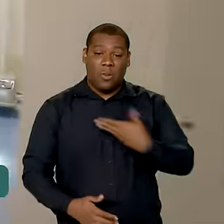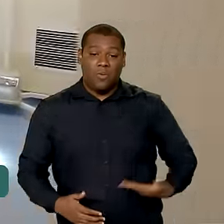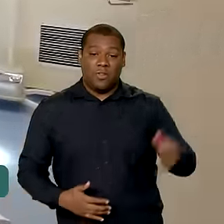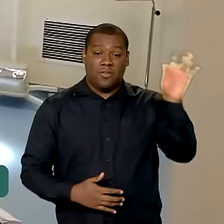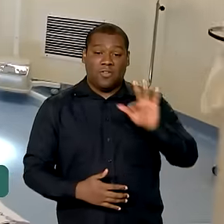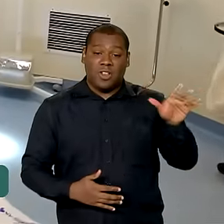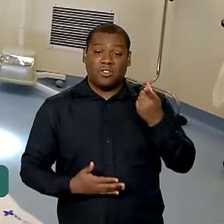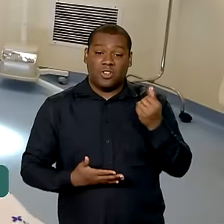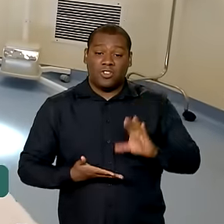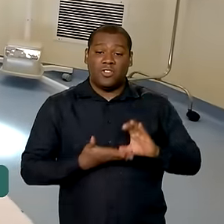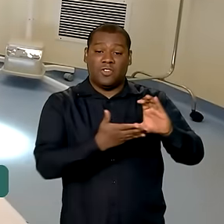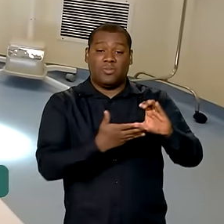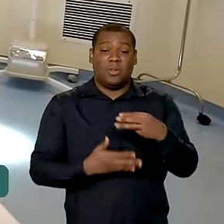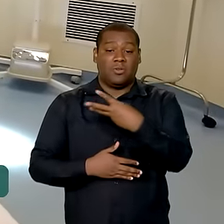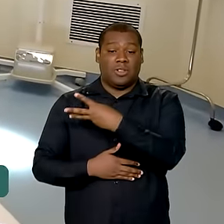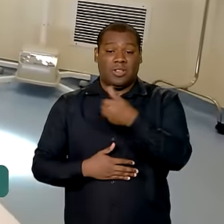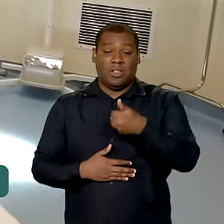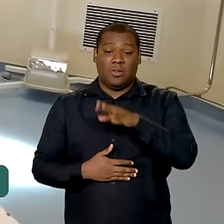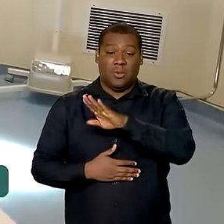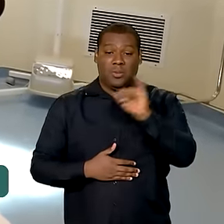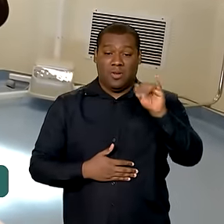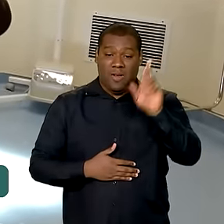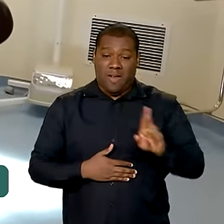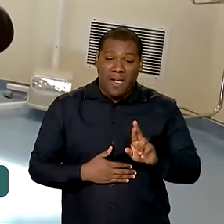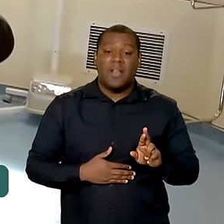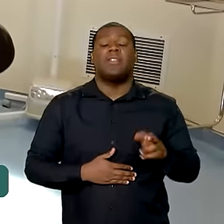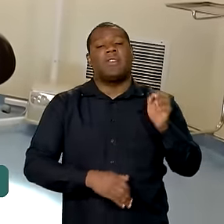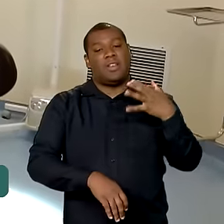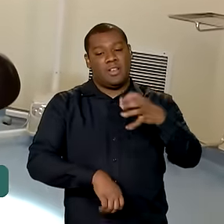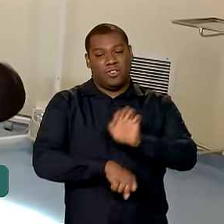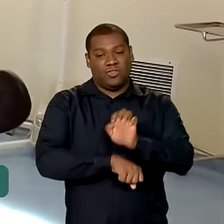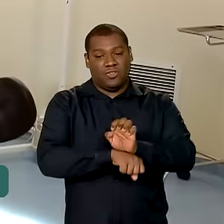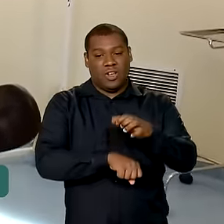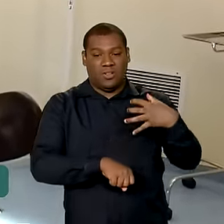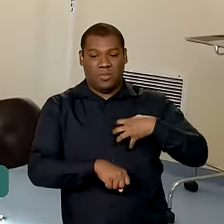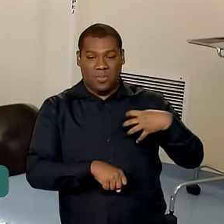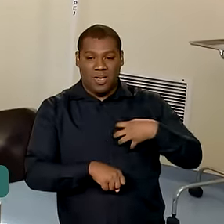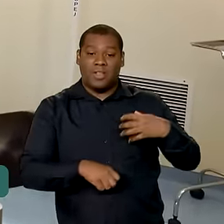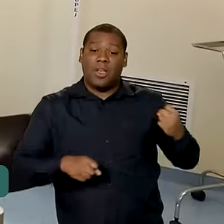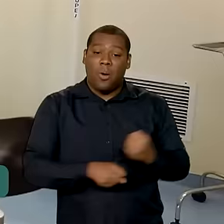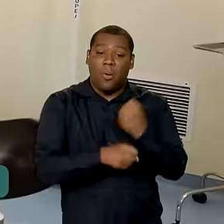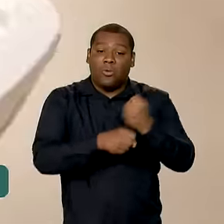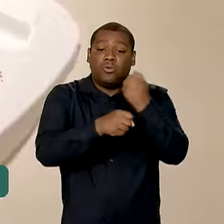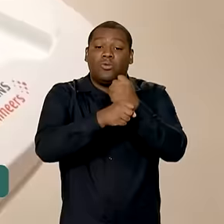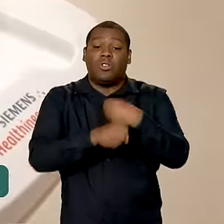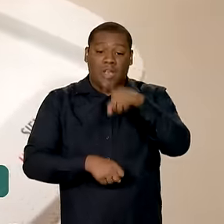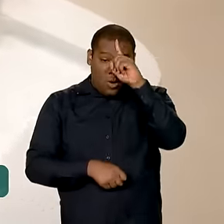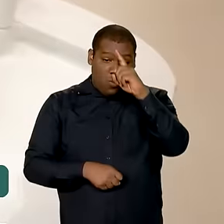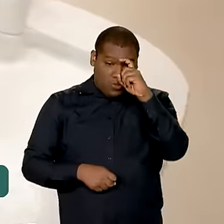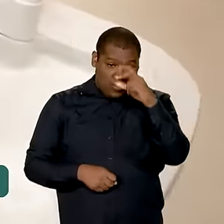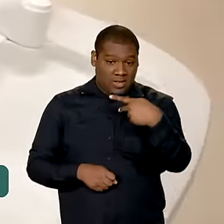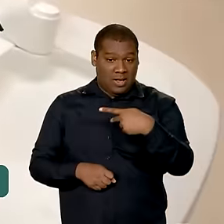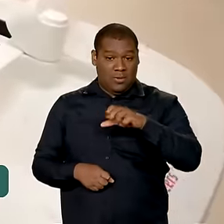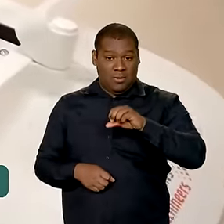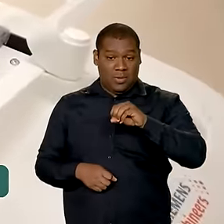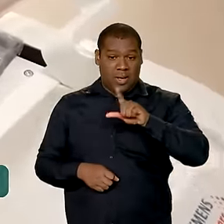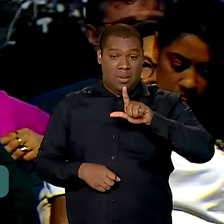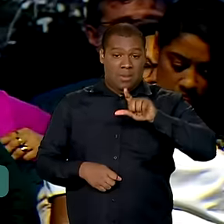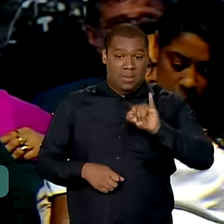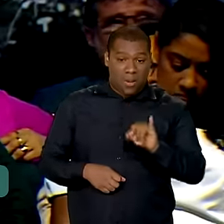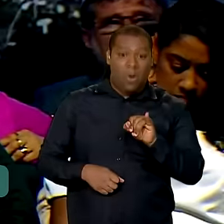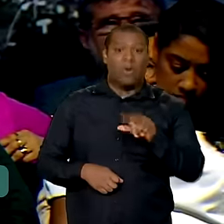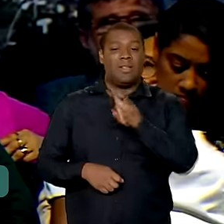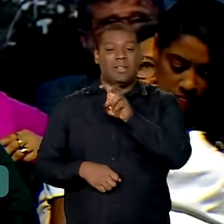31 bilhões de reais. Na Bahia, serão 55 policlínicas regionais para atender 19 milhões de pessoas.